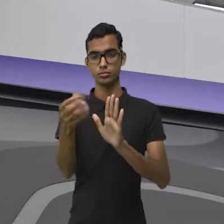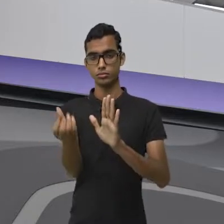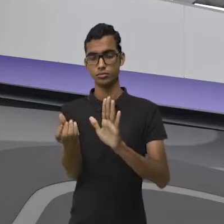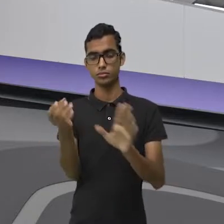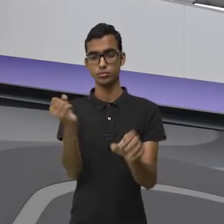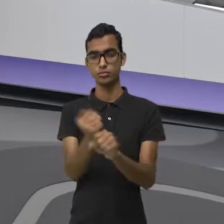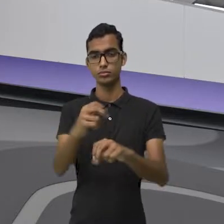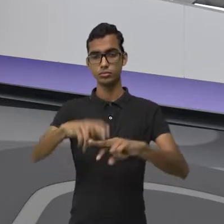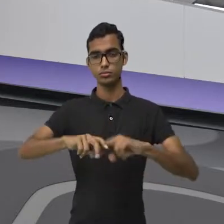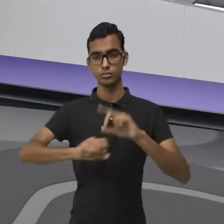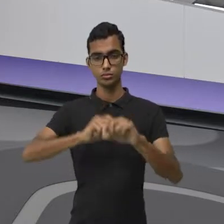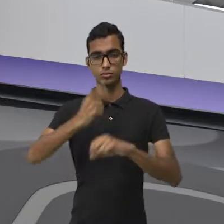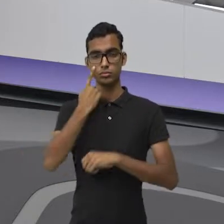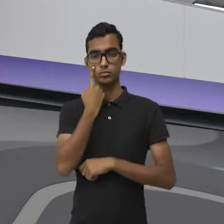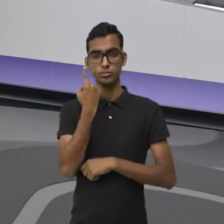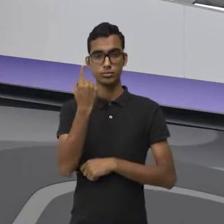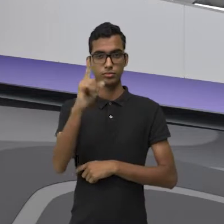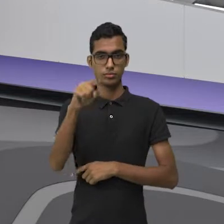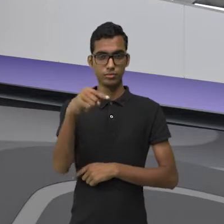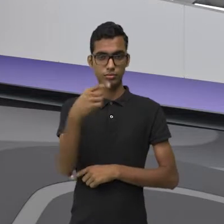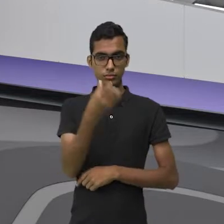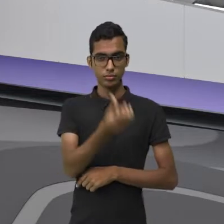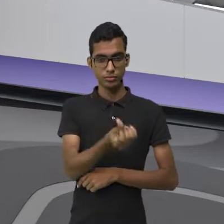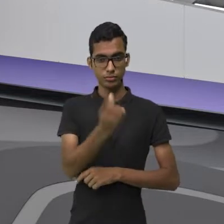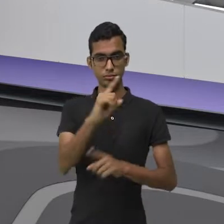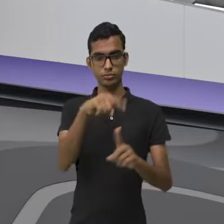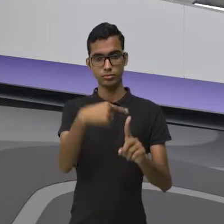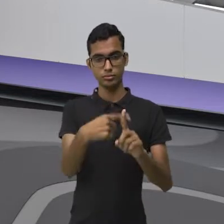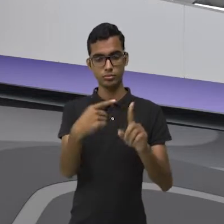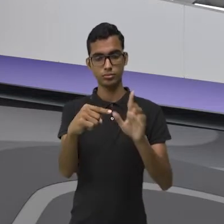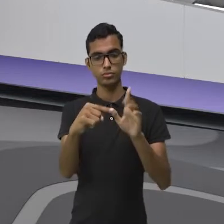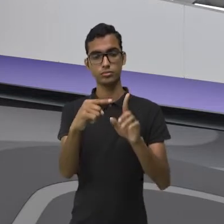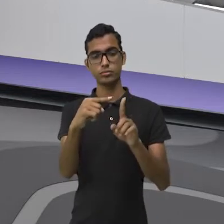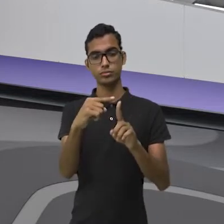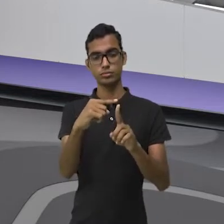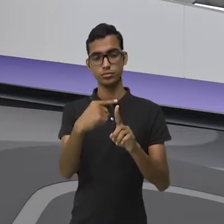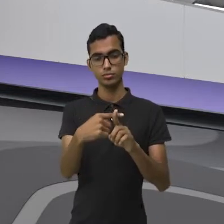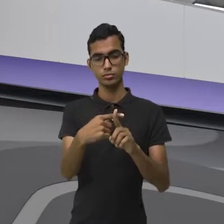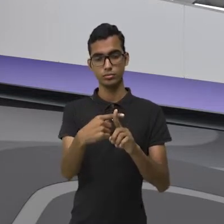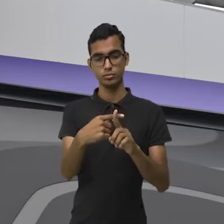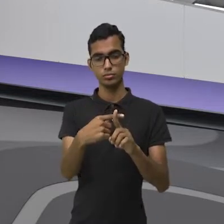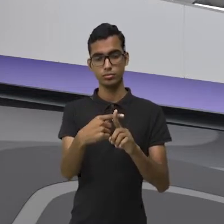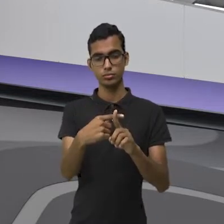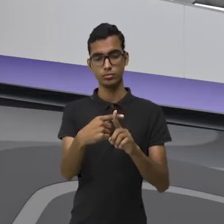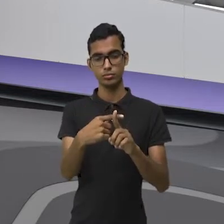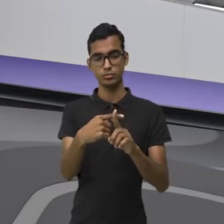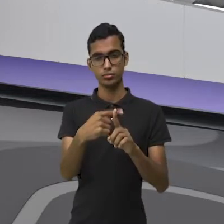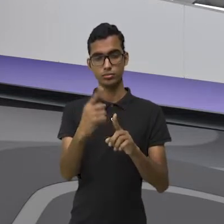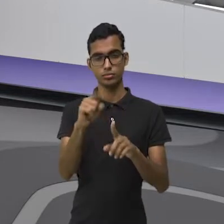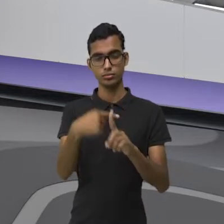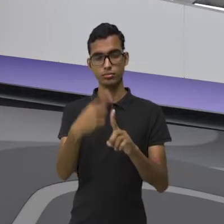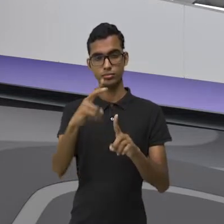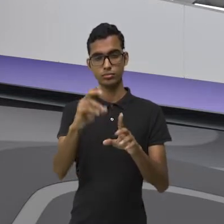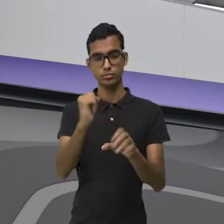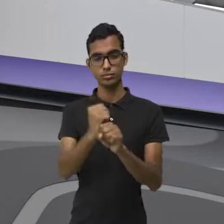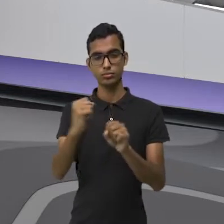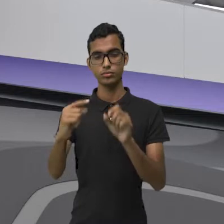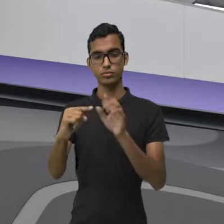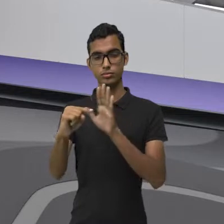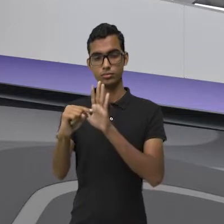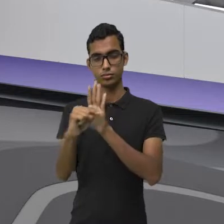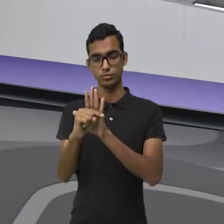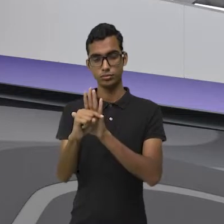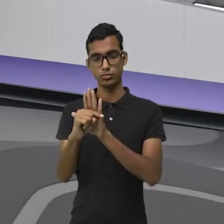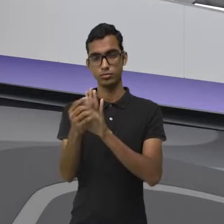6. Por quê? Por quê? mais 6 vezes menos 6 dá menos 30. Então, observe aqui um detalhe, pessoal.